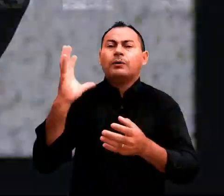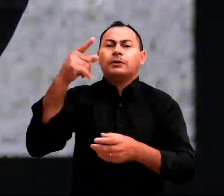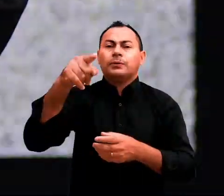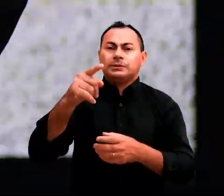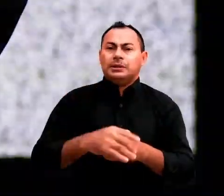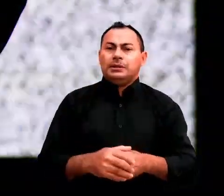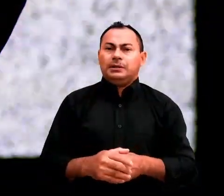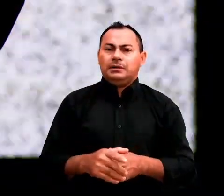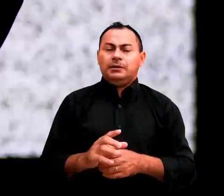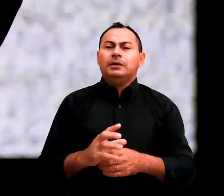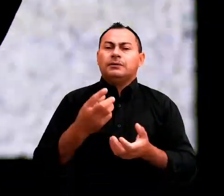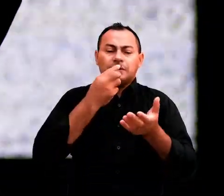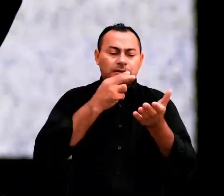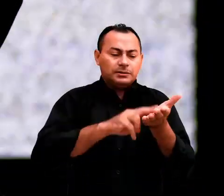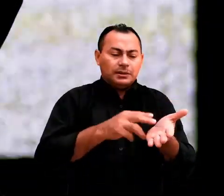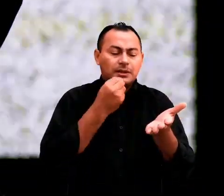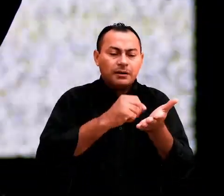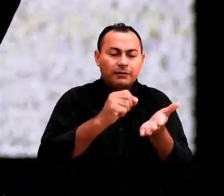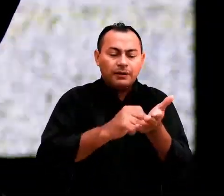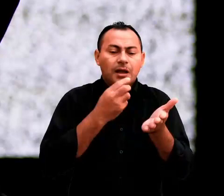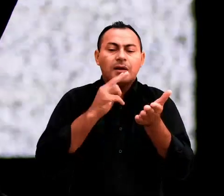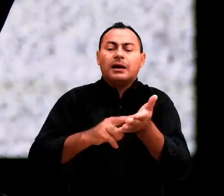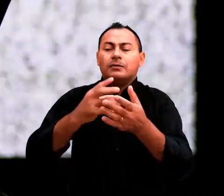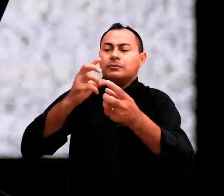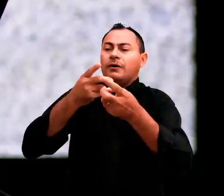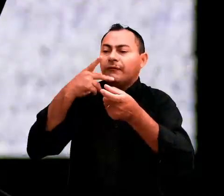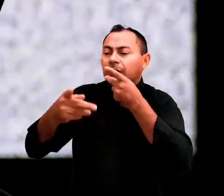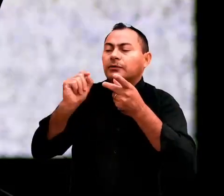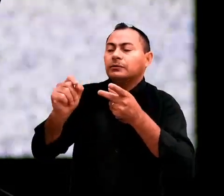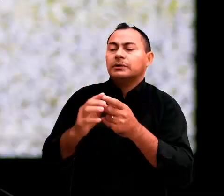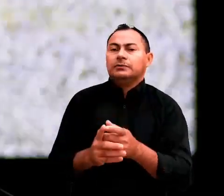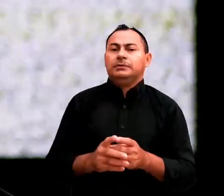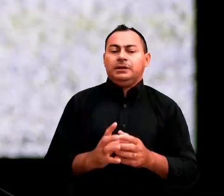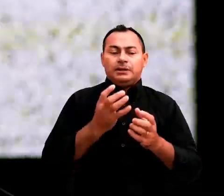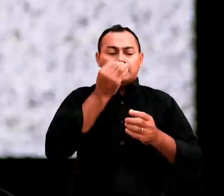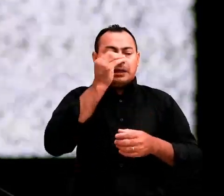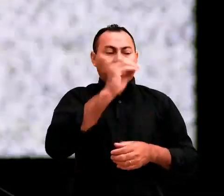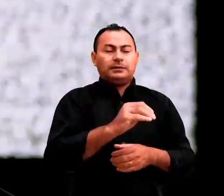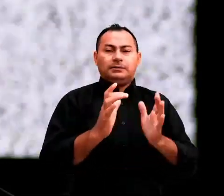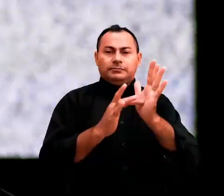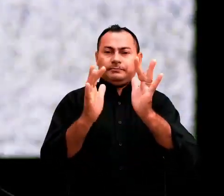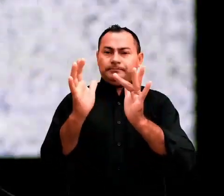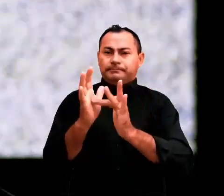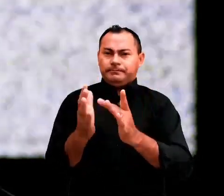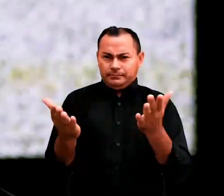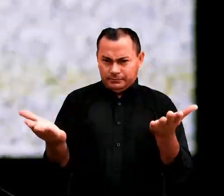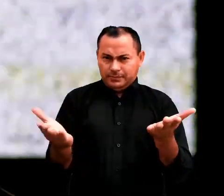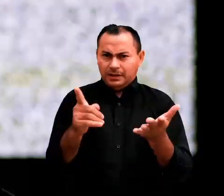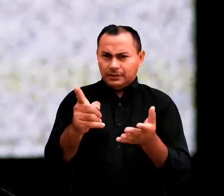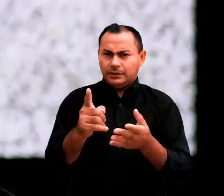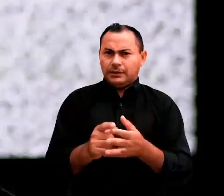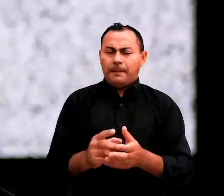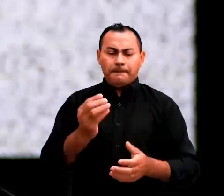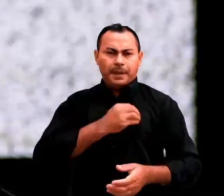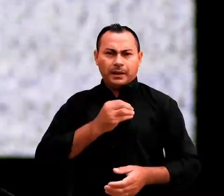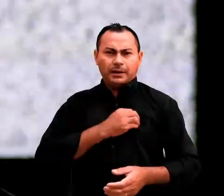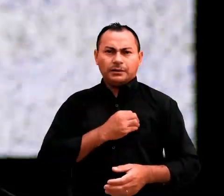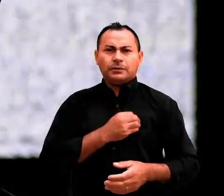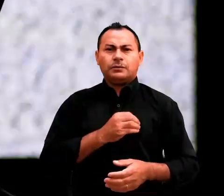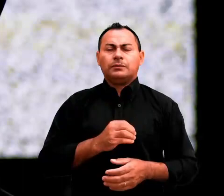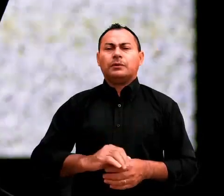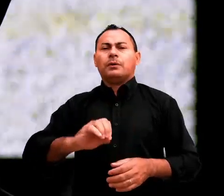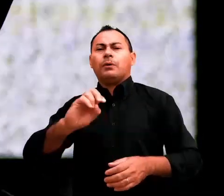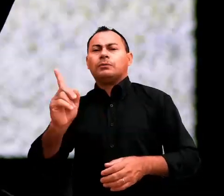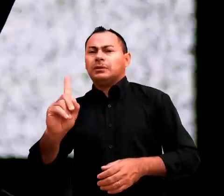até que finalmente você acabasse escrevendo a confissão que eles queriam, negando a Jesus Cristo. Será que você estaria pecando?